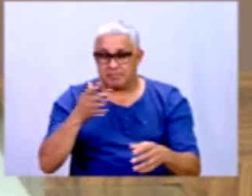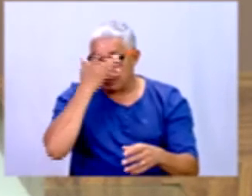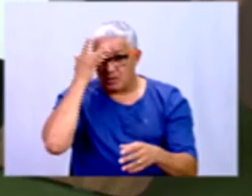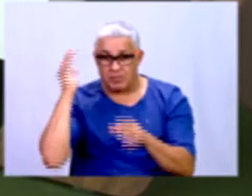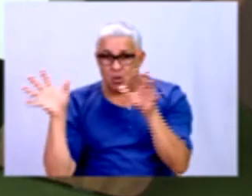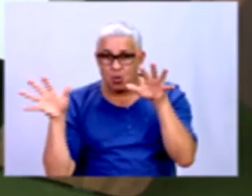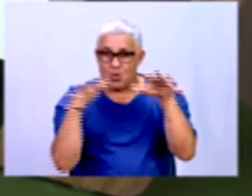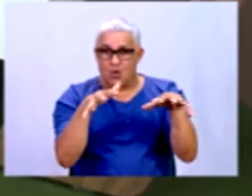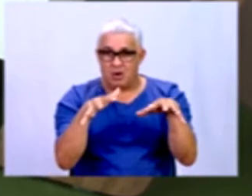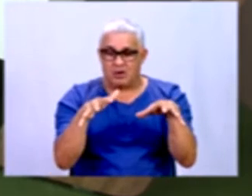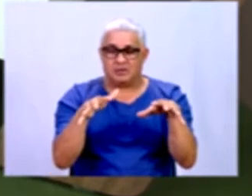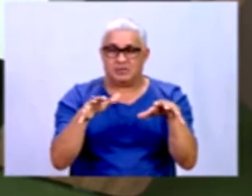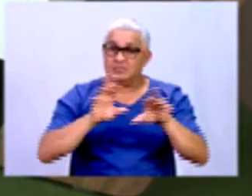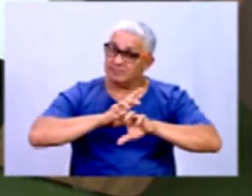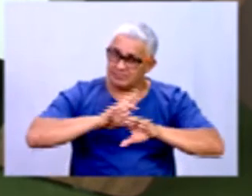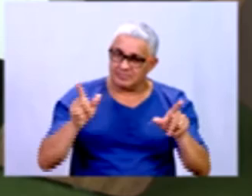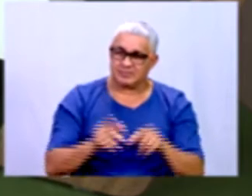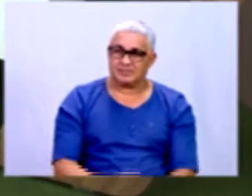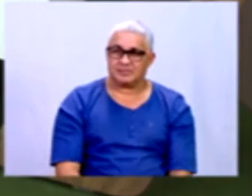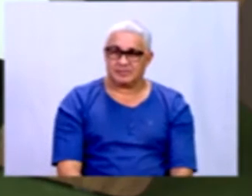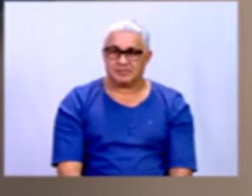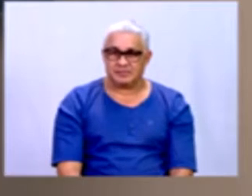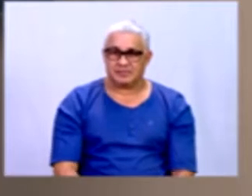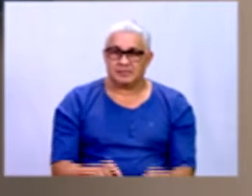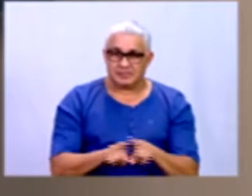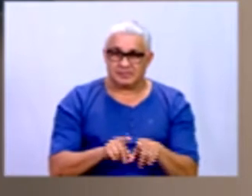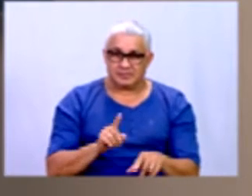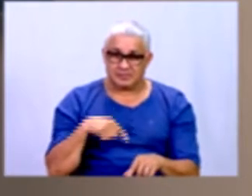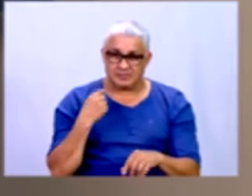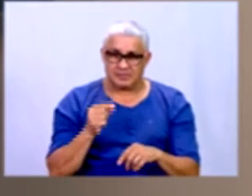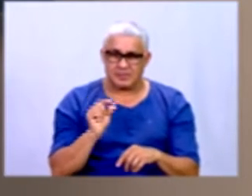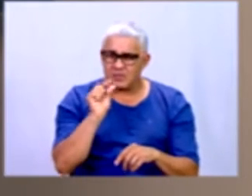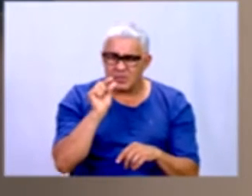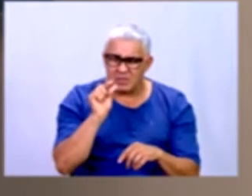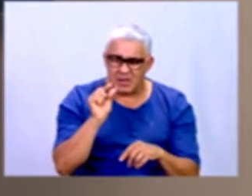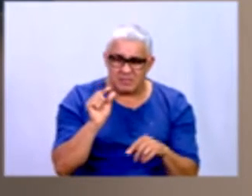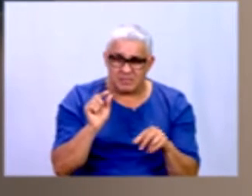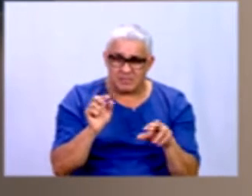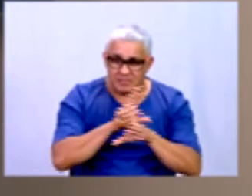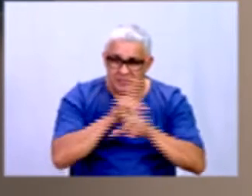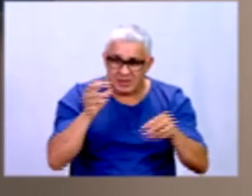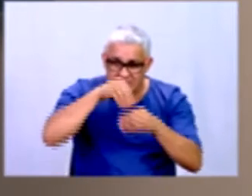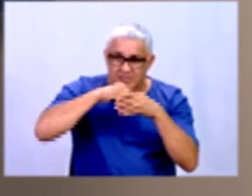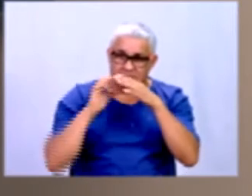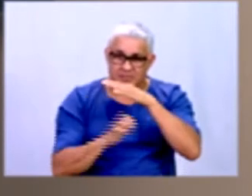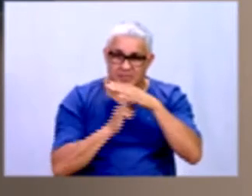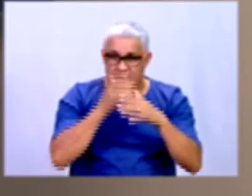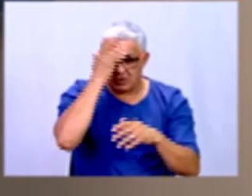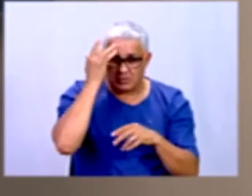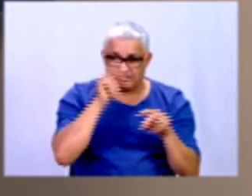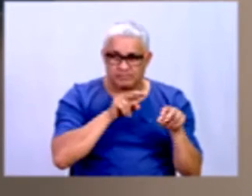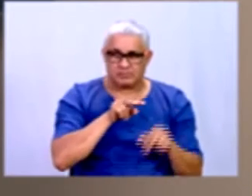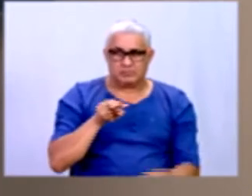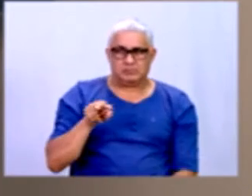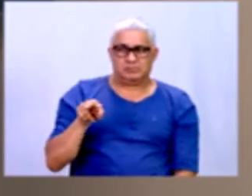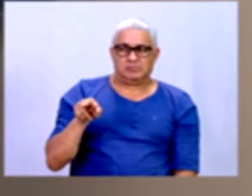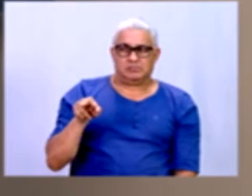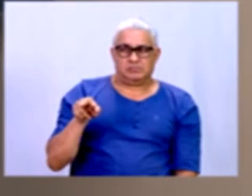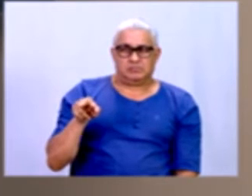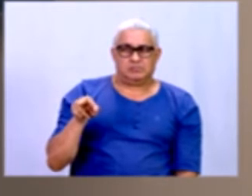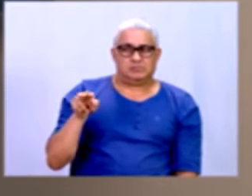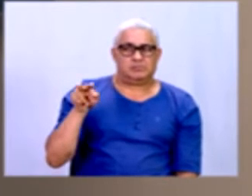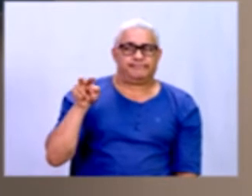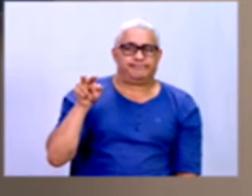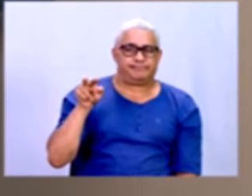olhos. E a partir do momento que a gente faz um pouco de diferença dentro da organização, as pessoas já começam a te olhar com outros olhos